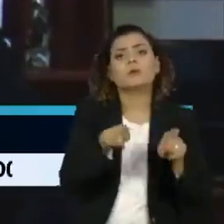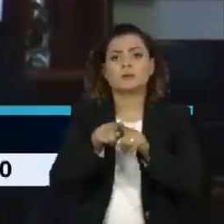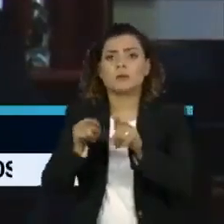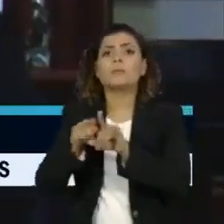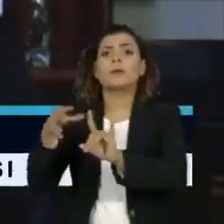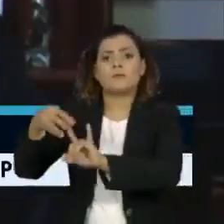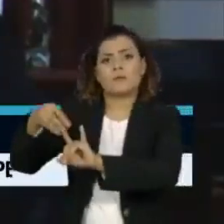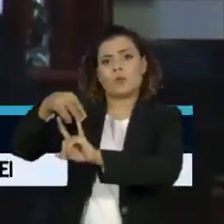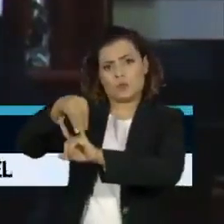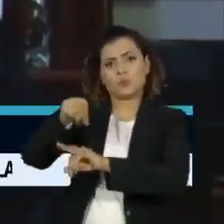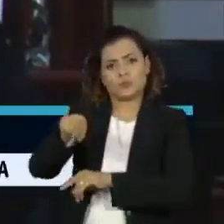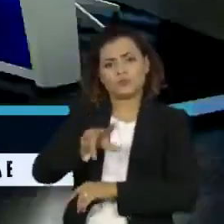como para a Fiocruz.